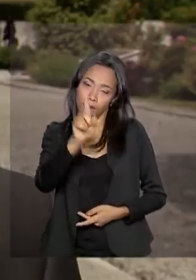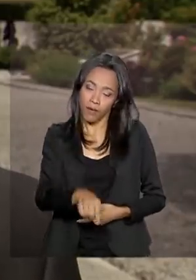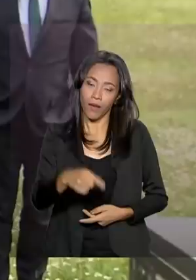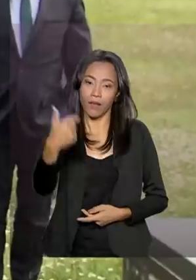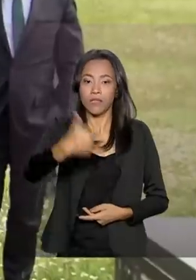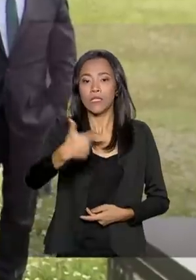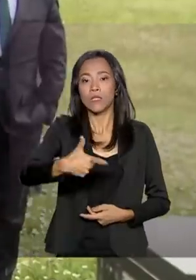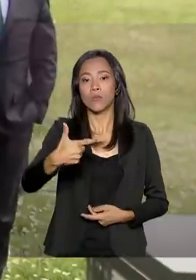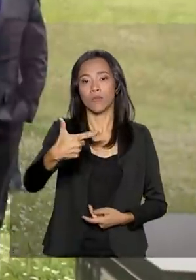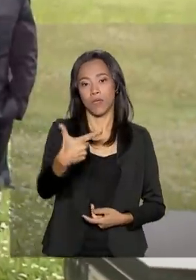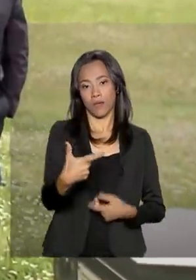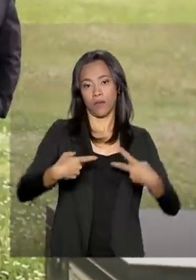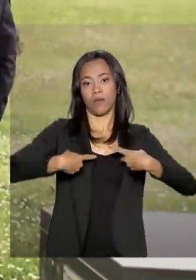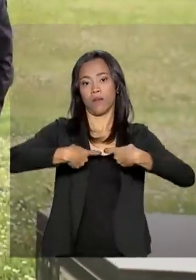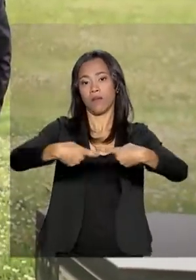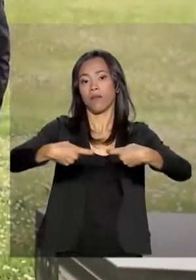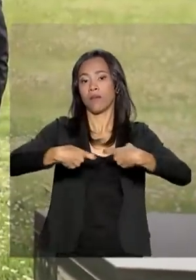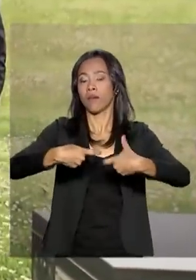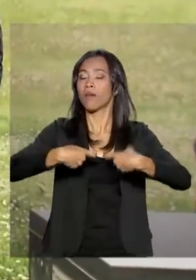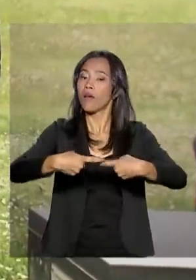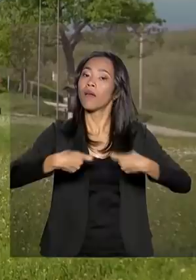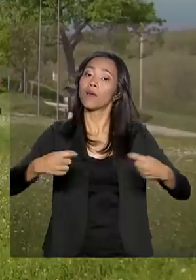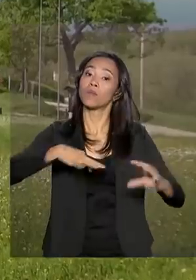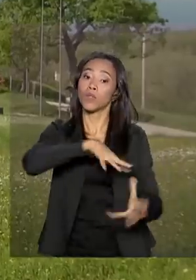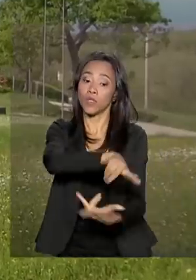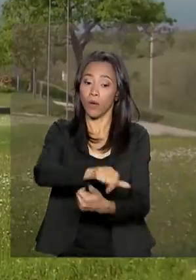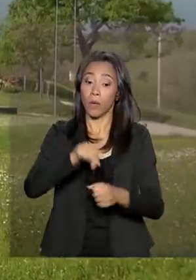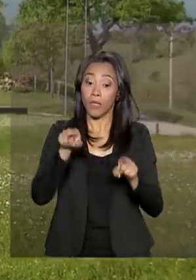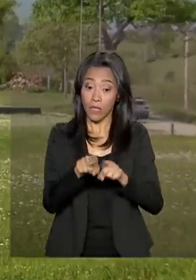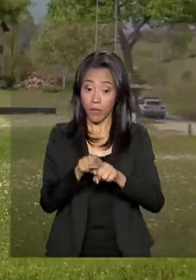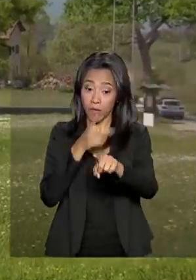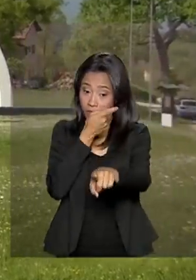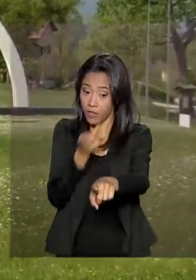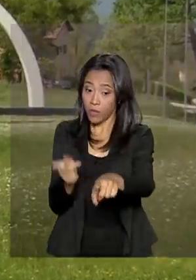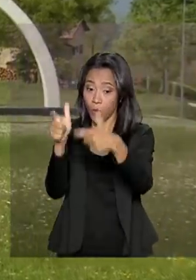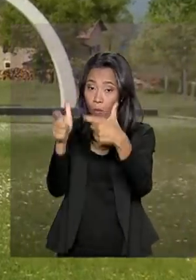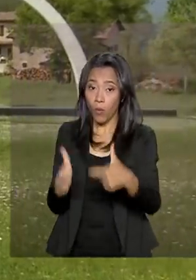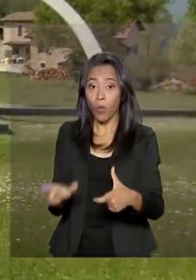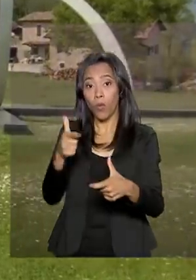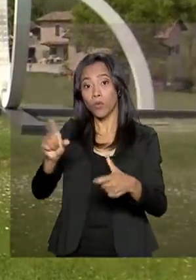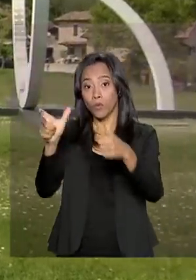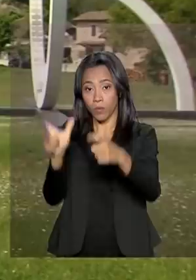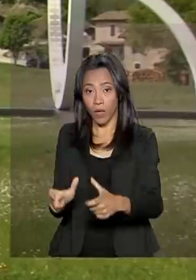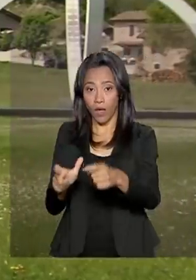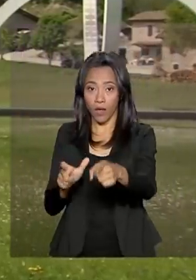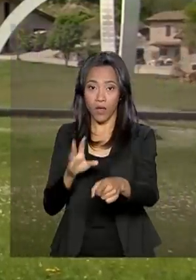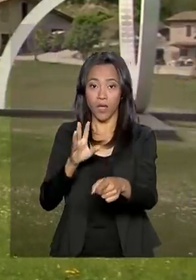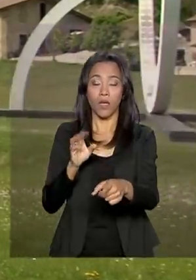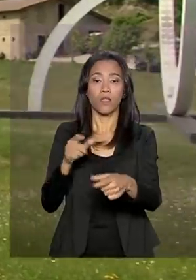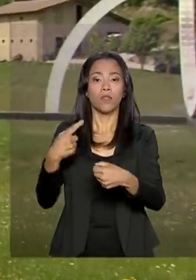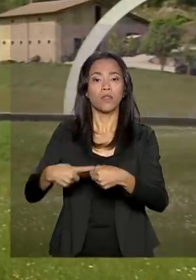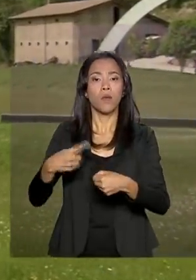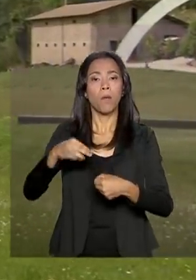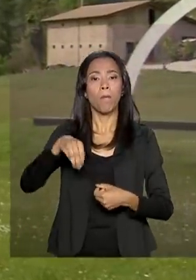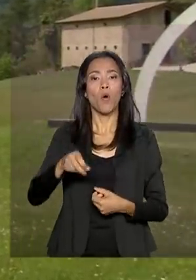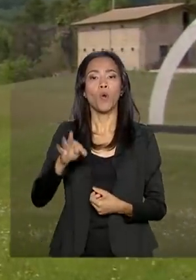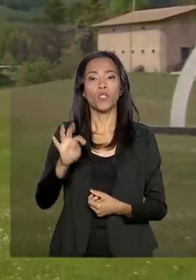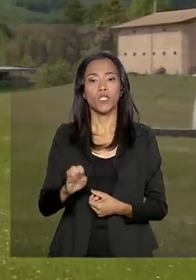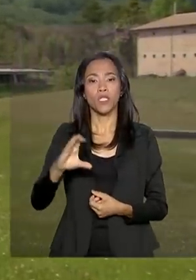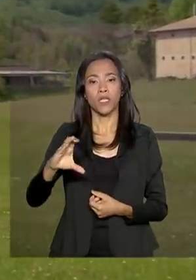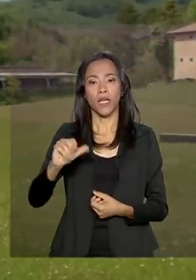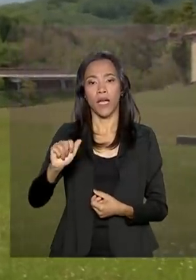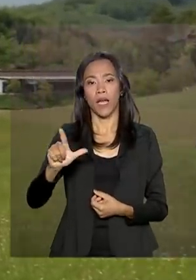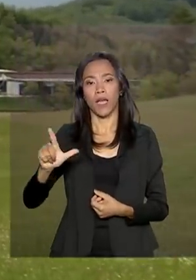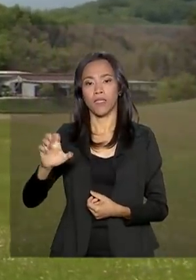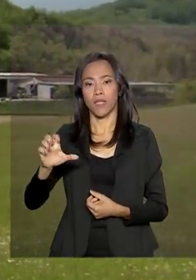Guerra Mundial. Hamilton Mourão também visitou os cenários de combate em Monte Castelo. A atuação das tropas brasileiras, que